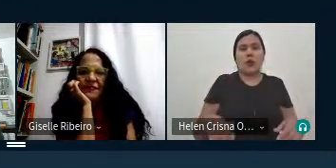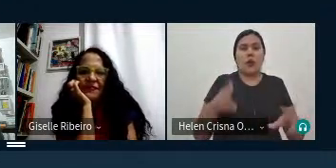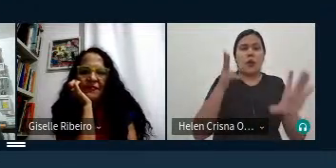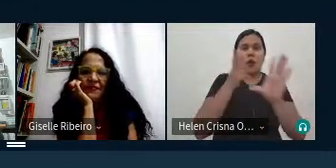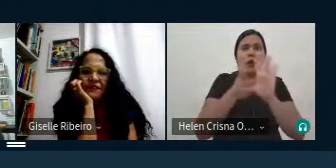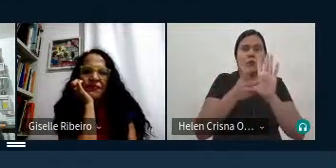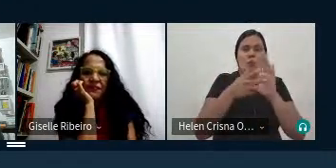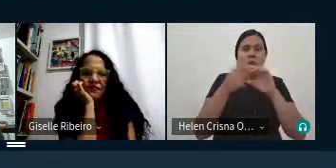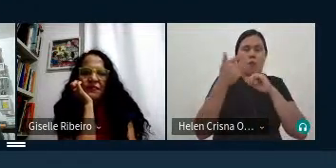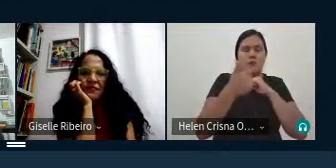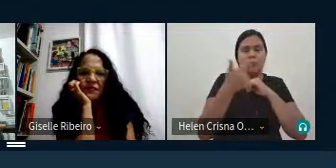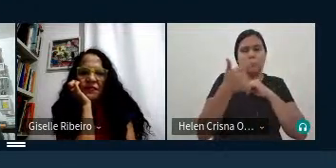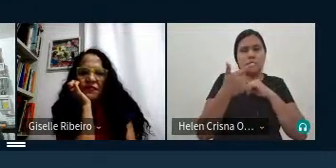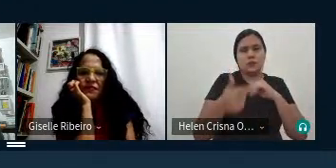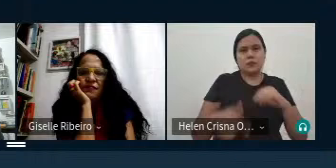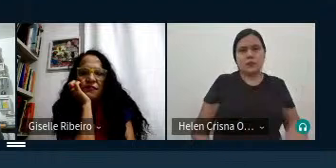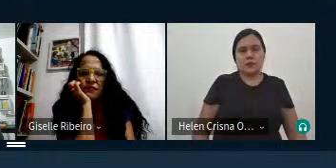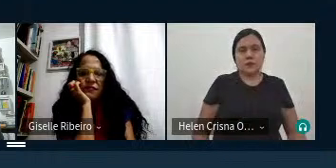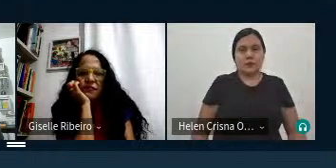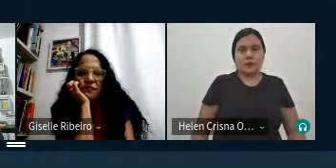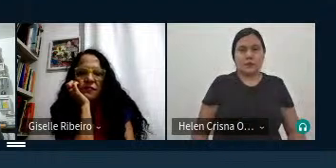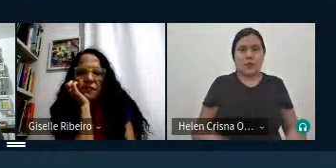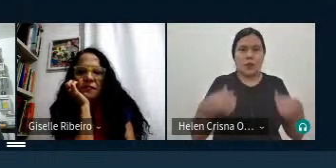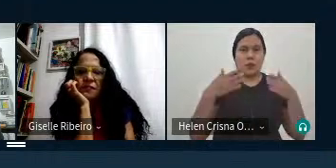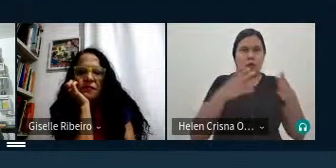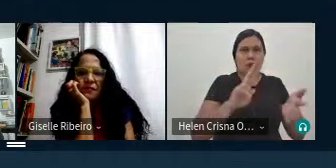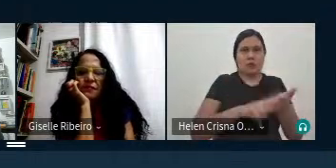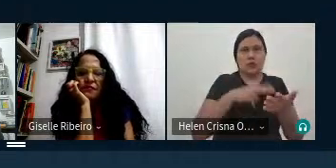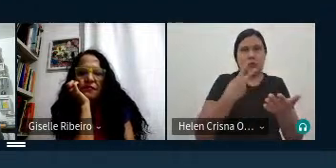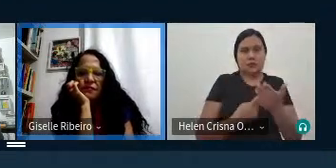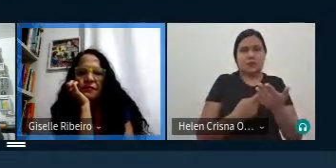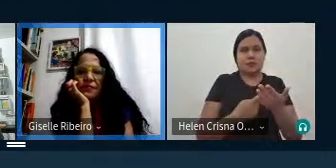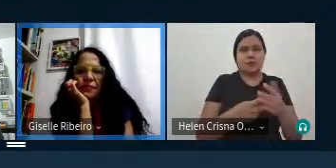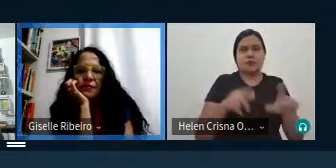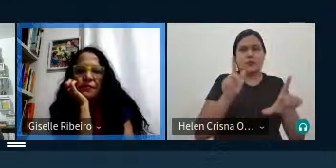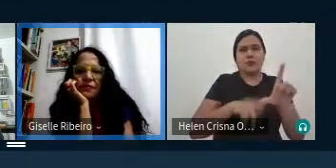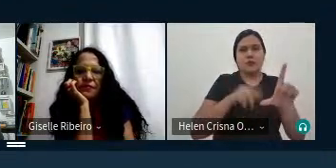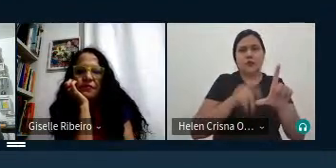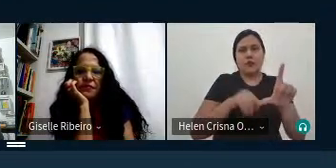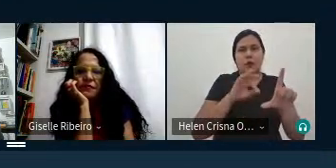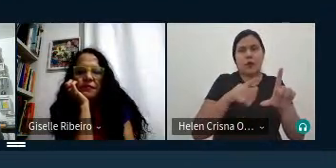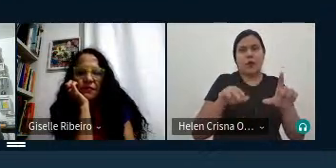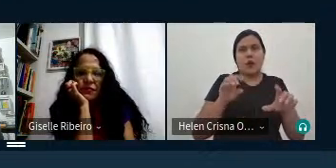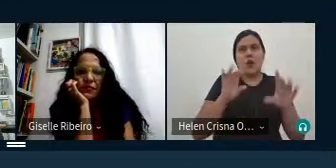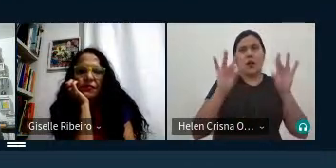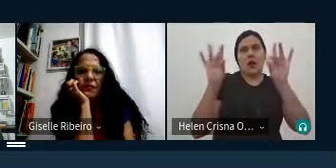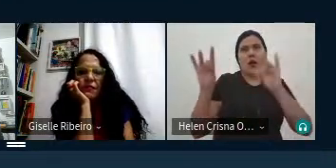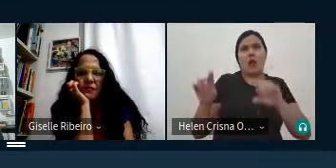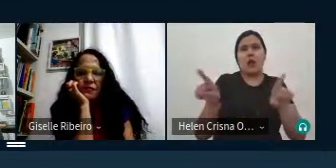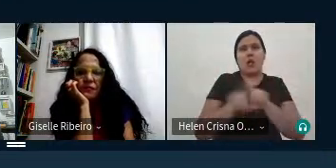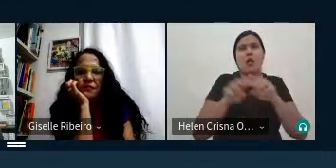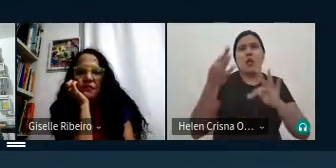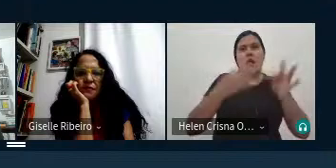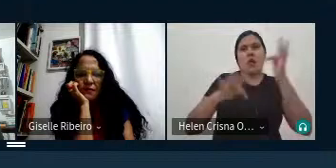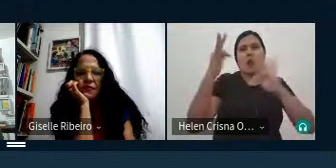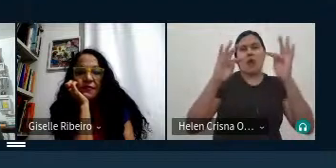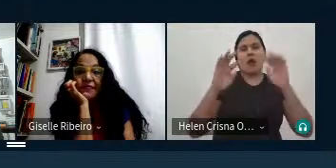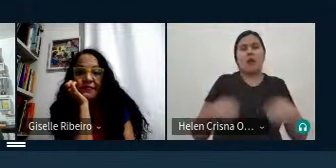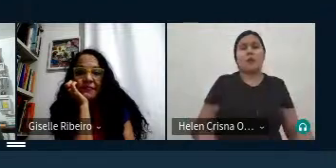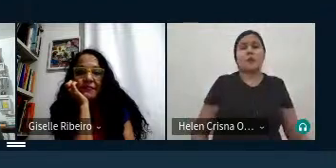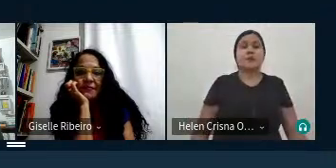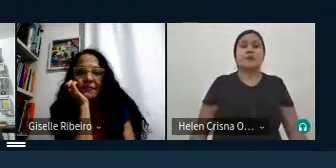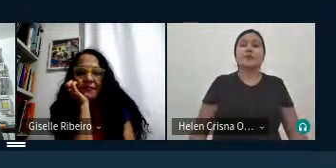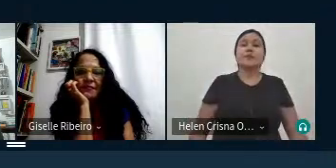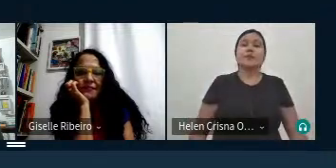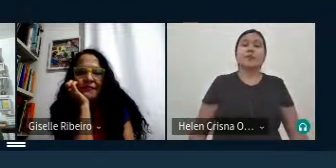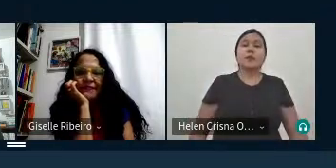número 2 intitulada em foco sobre tradução letramento digital tecnologias e multimídias os